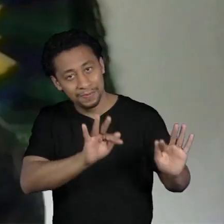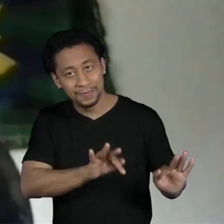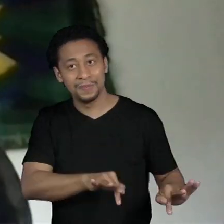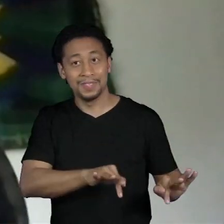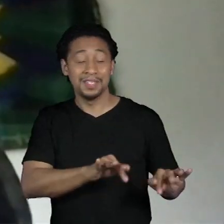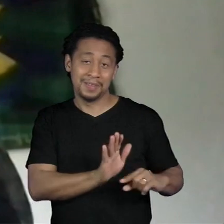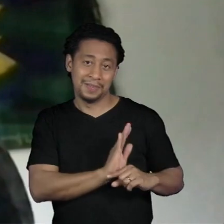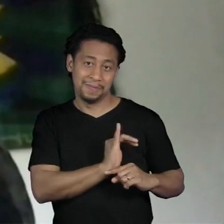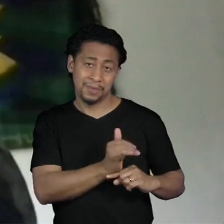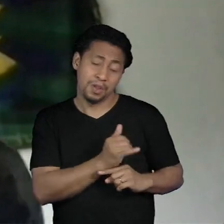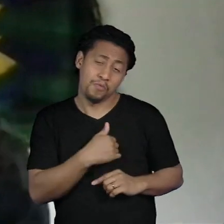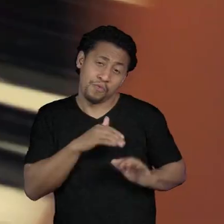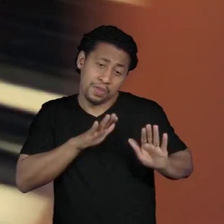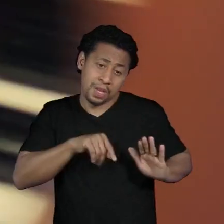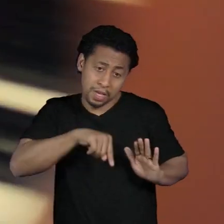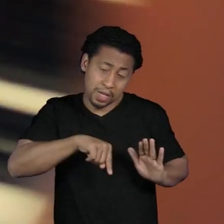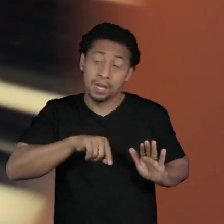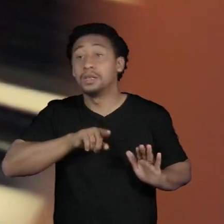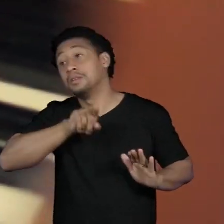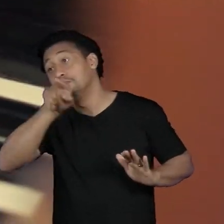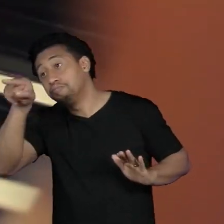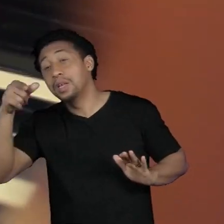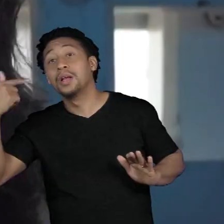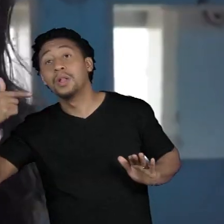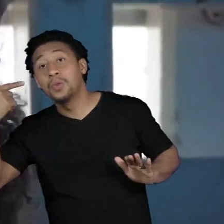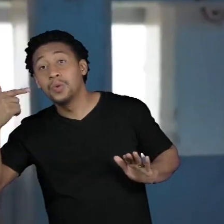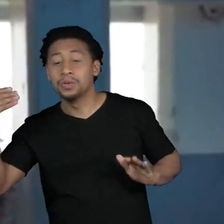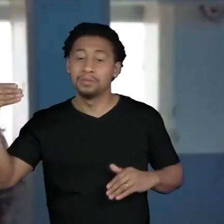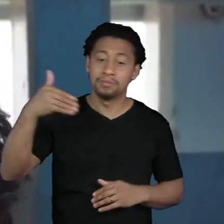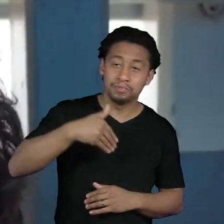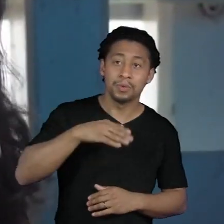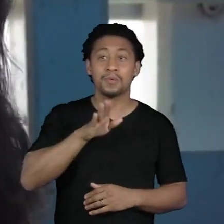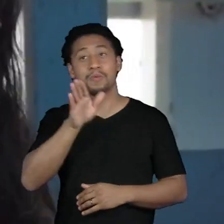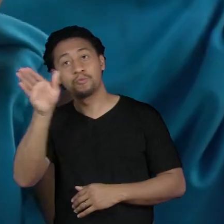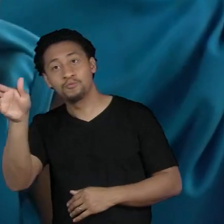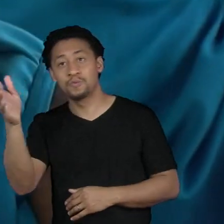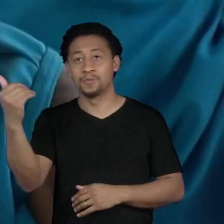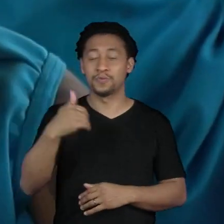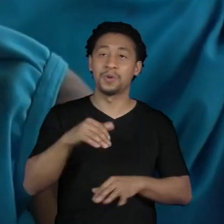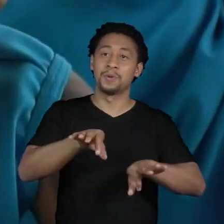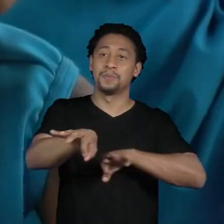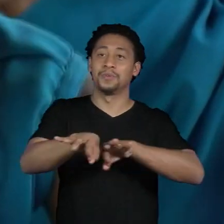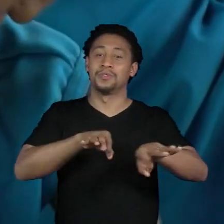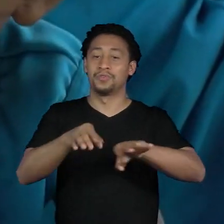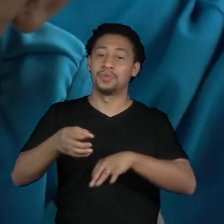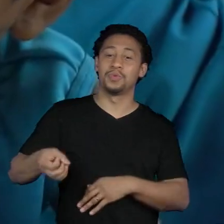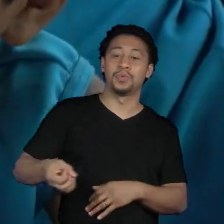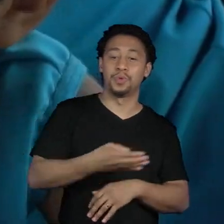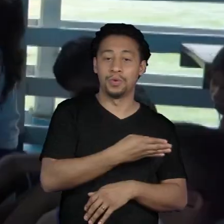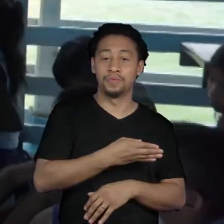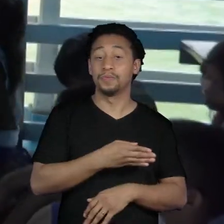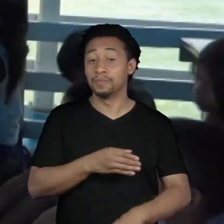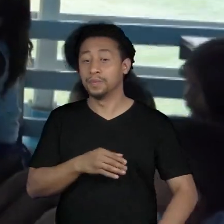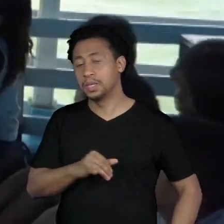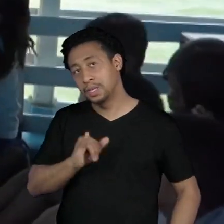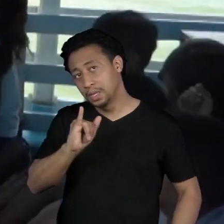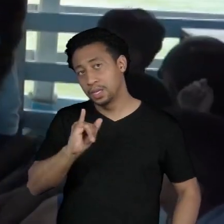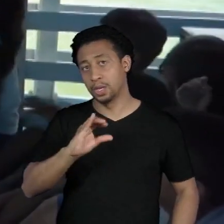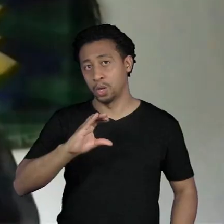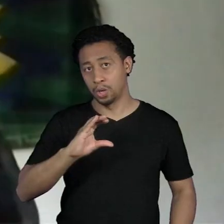Londres e um pezinho aqui na Amazônia com esse projeto que agora chama Icoé que é o nome desse